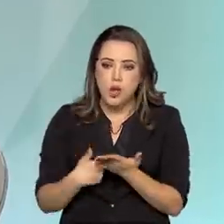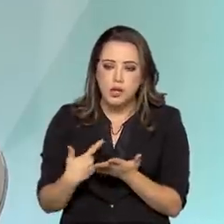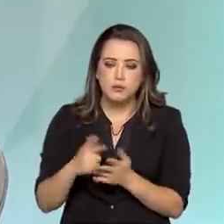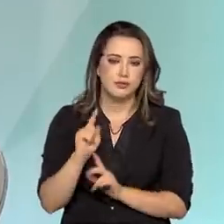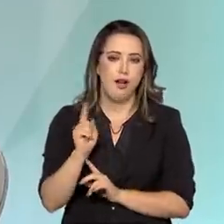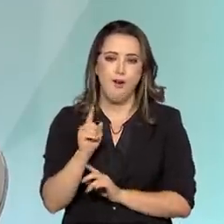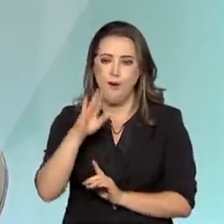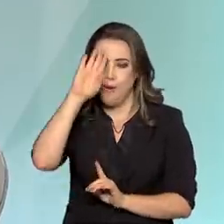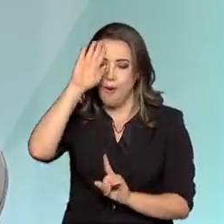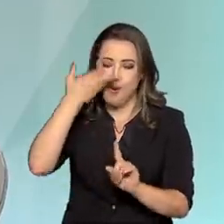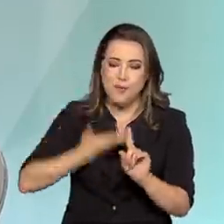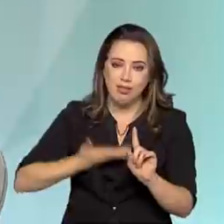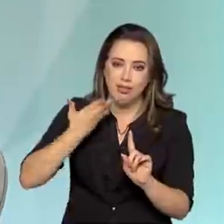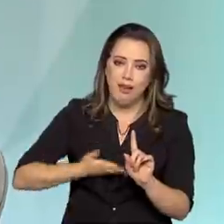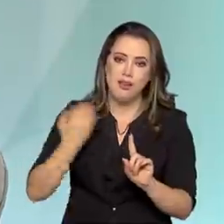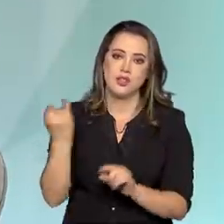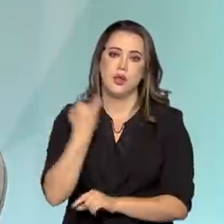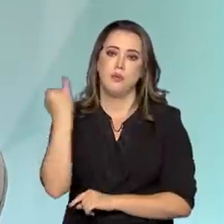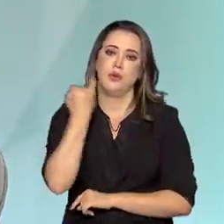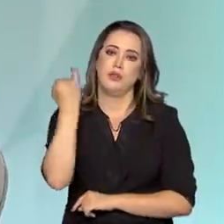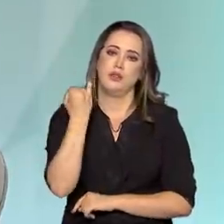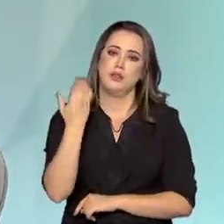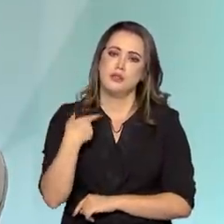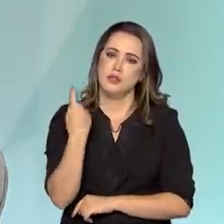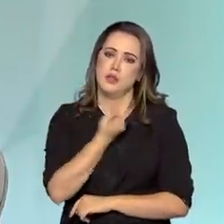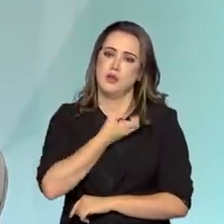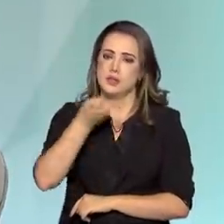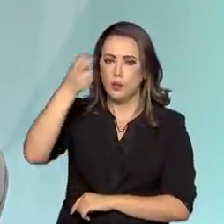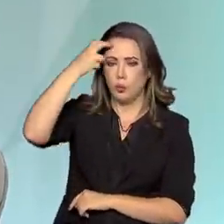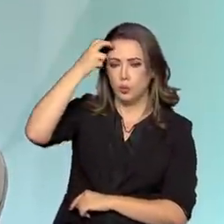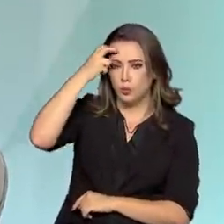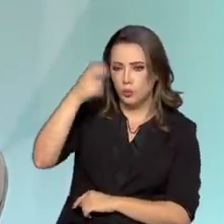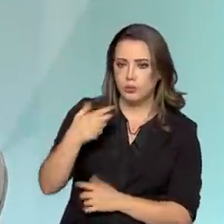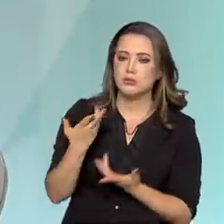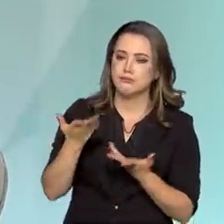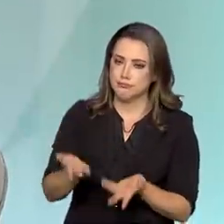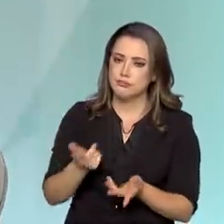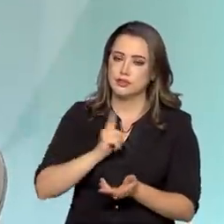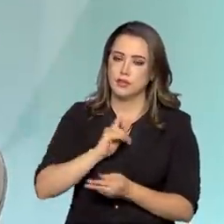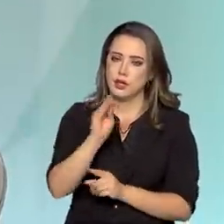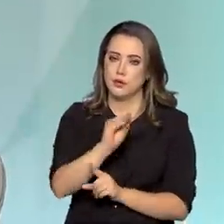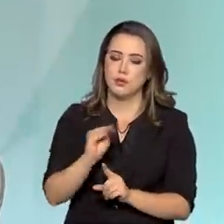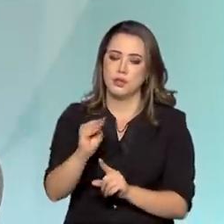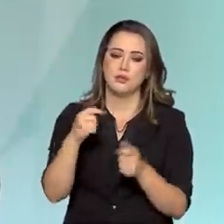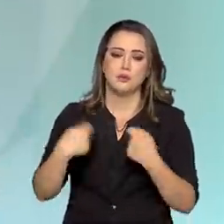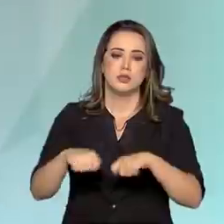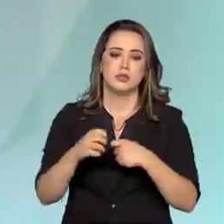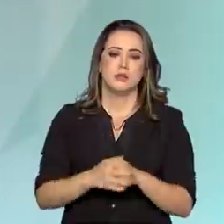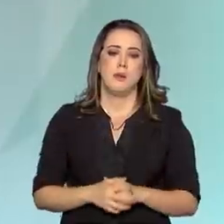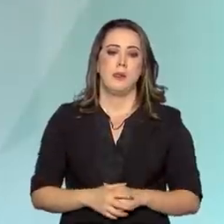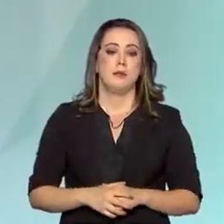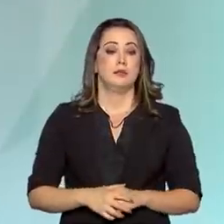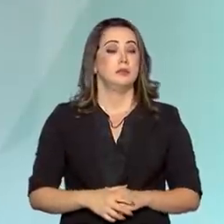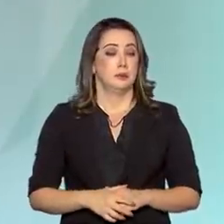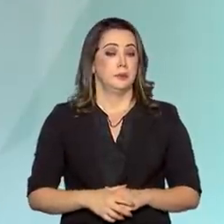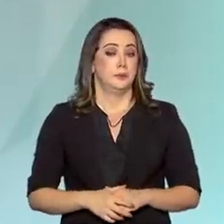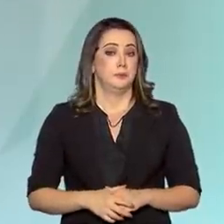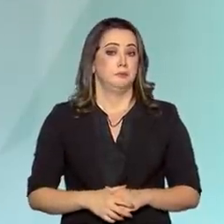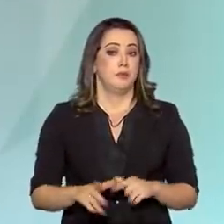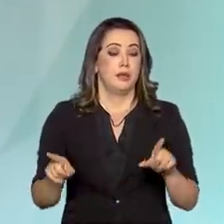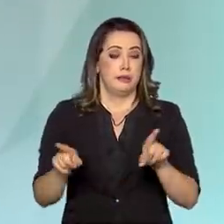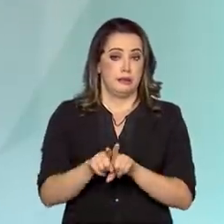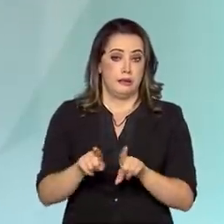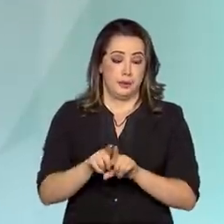homenagem à importância, à enorme importância do patrimônio histórico e cultural que a gente tem ali a preservar. Existe também, Cátia, a questão do patrimônio